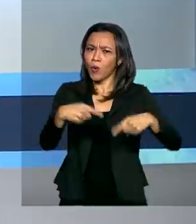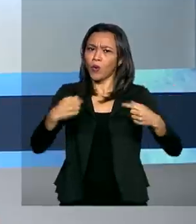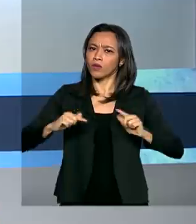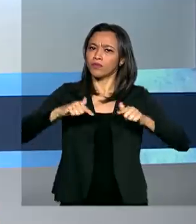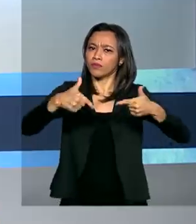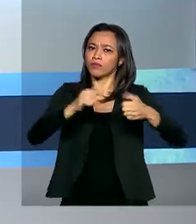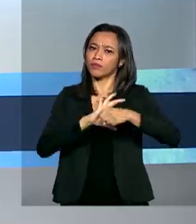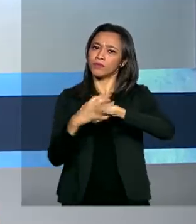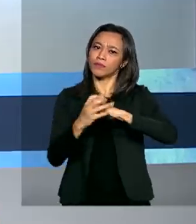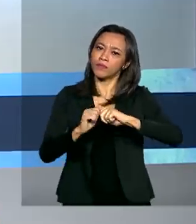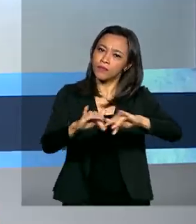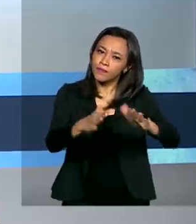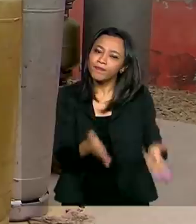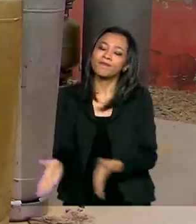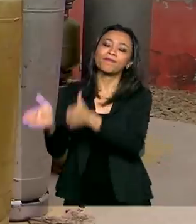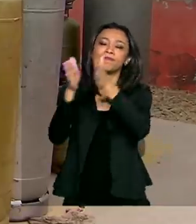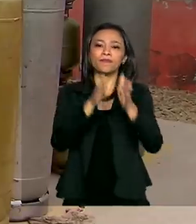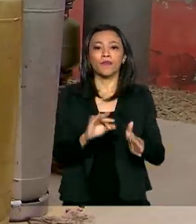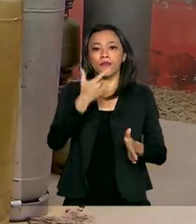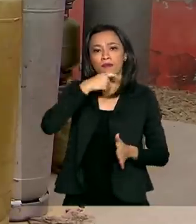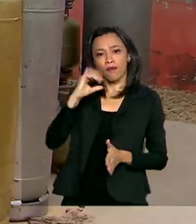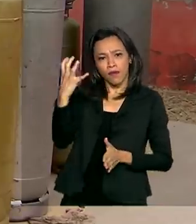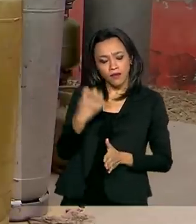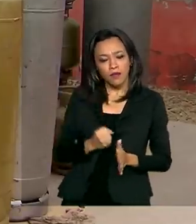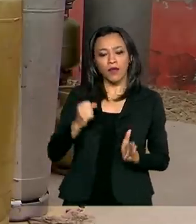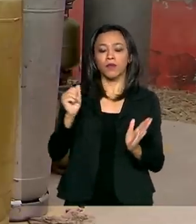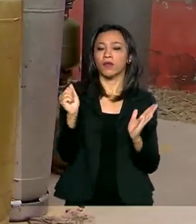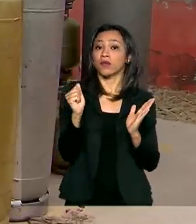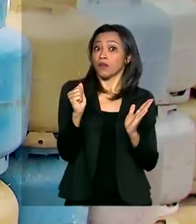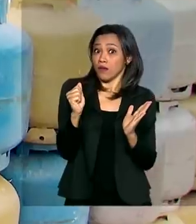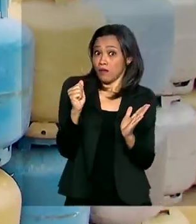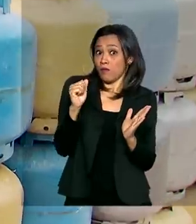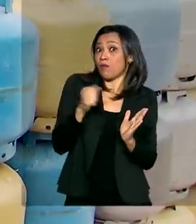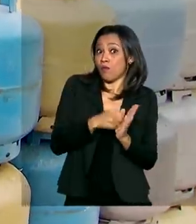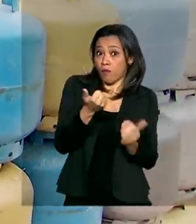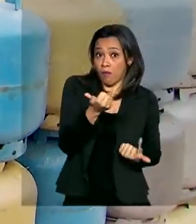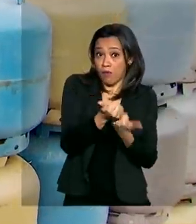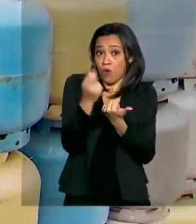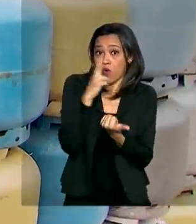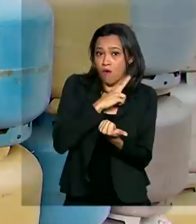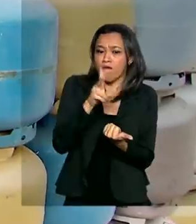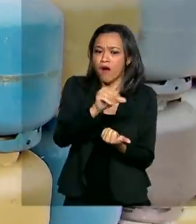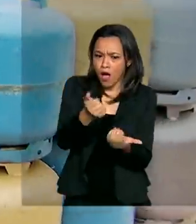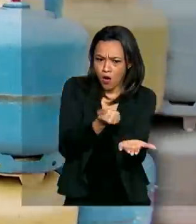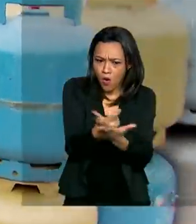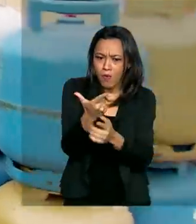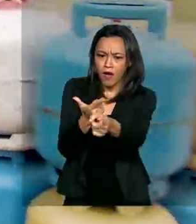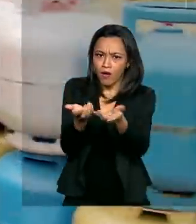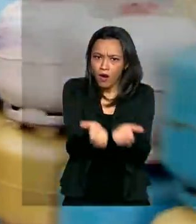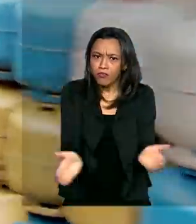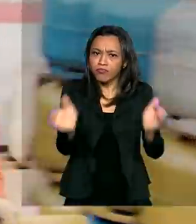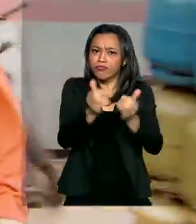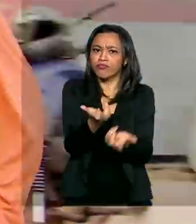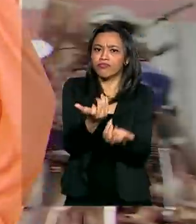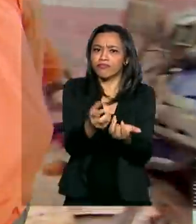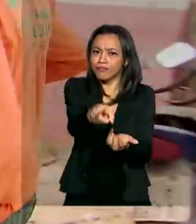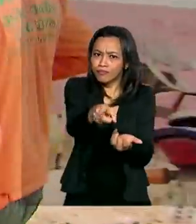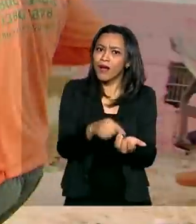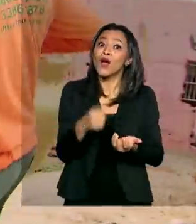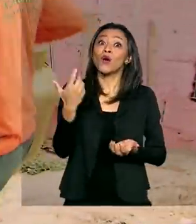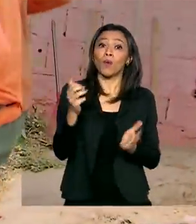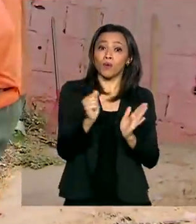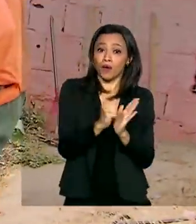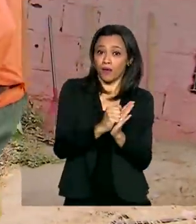E veja também, quem recebe o auxílio emergencial vai poder comprar agora botijão de gás com o cartão